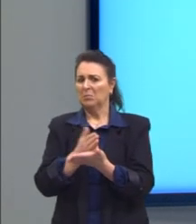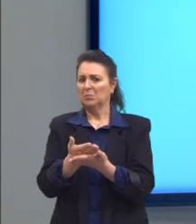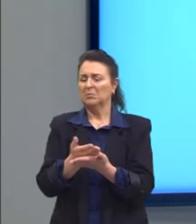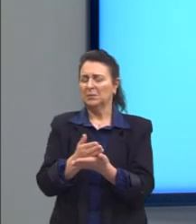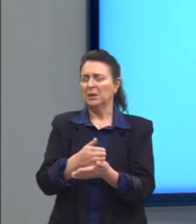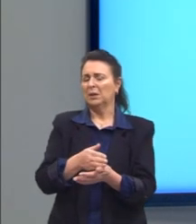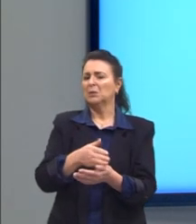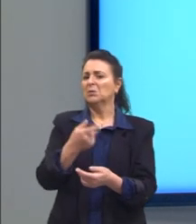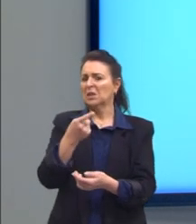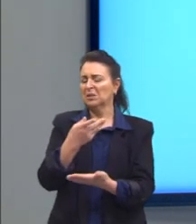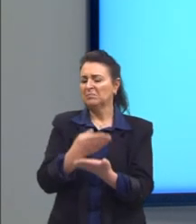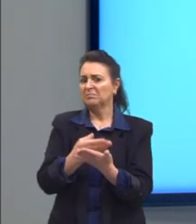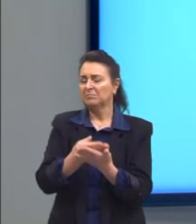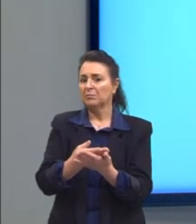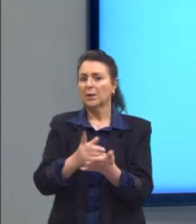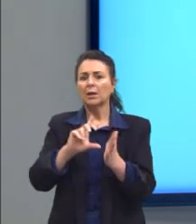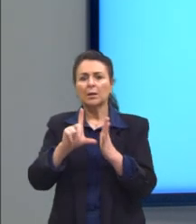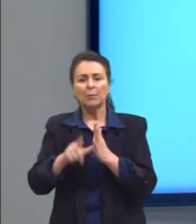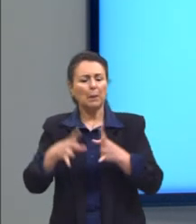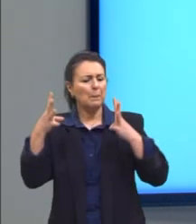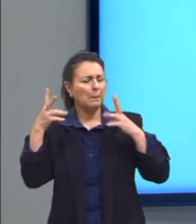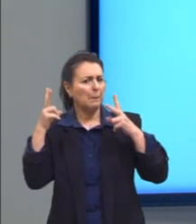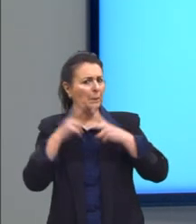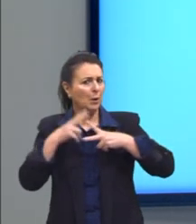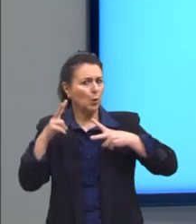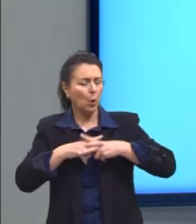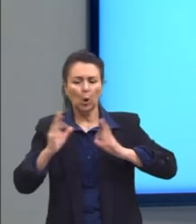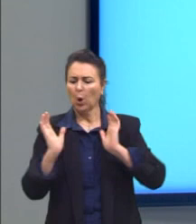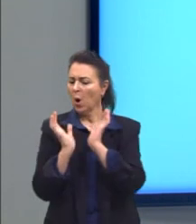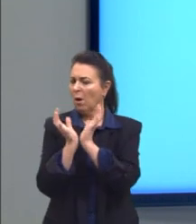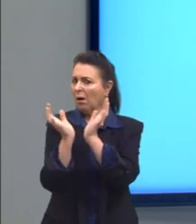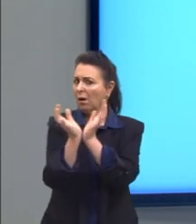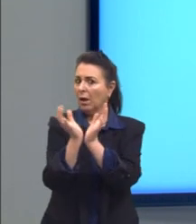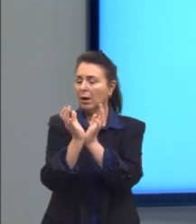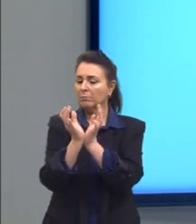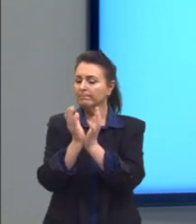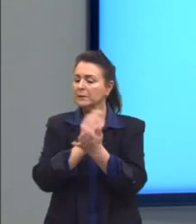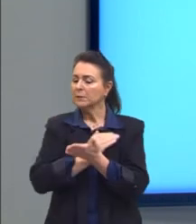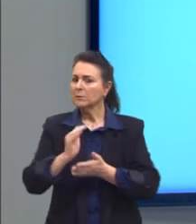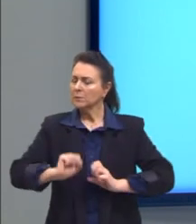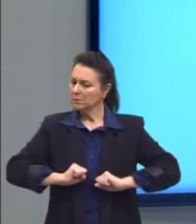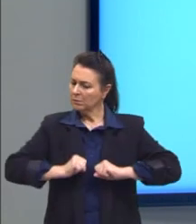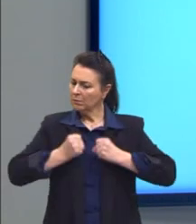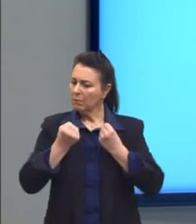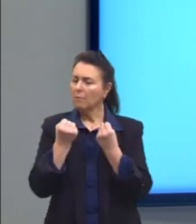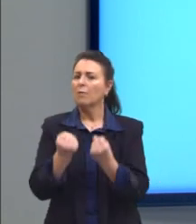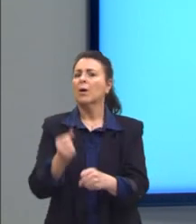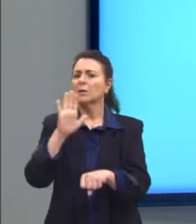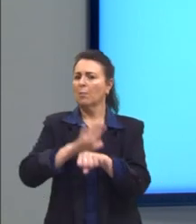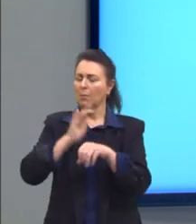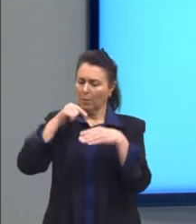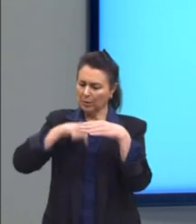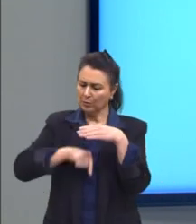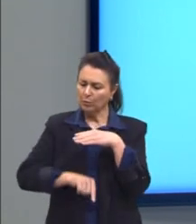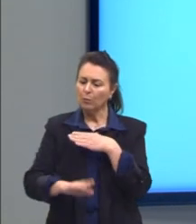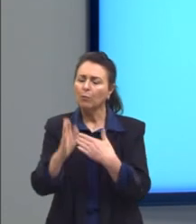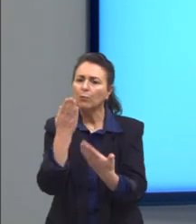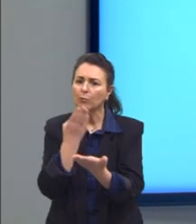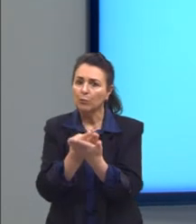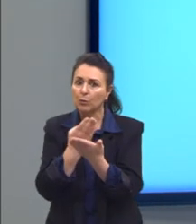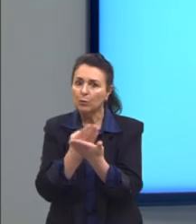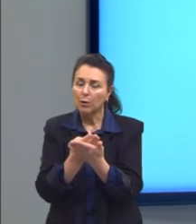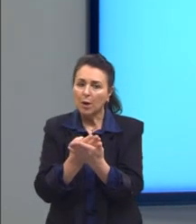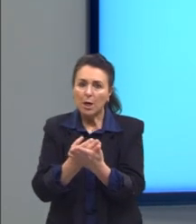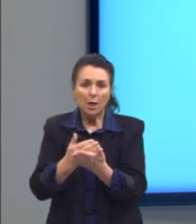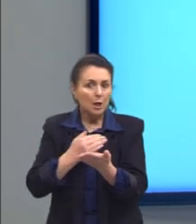Entretanto, depois de uma briga com um colega de classe, começou a se esforçar mais nos estudos. Passou, então, a ser um